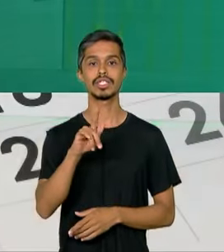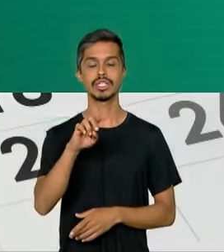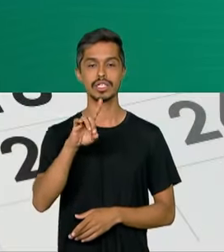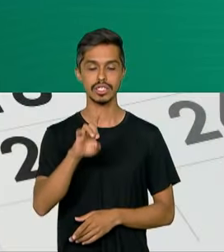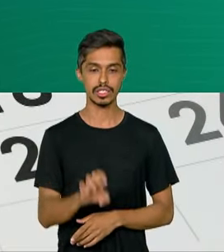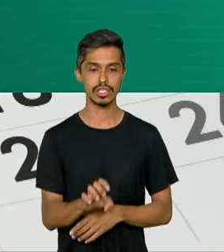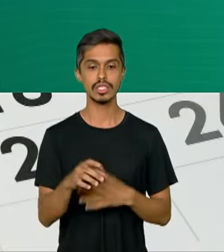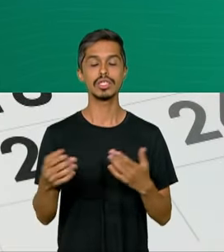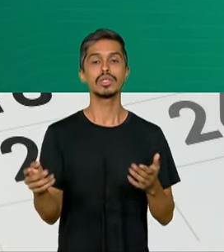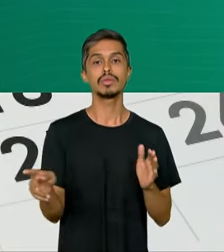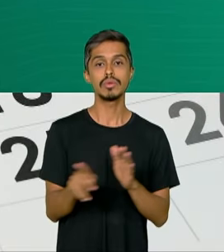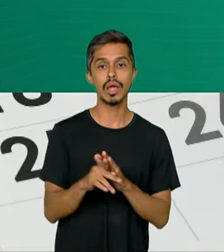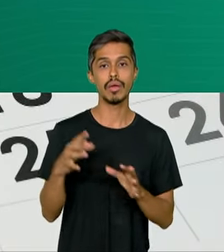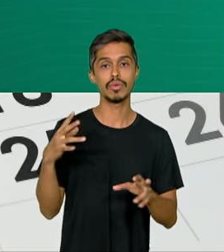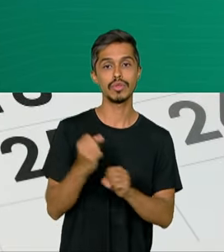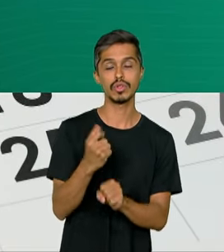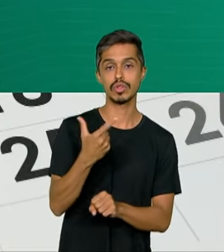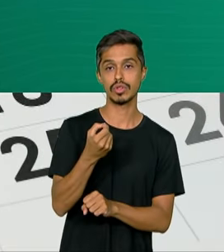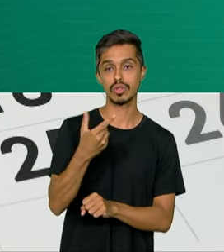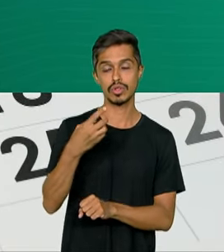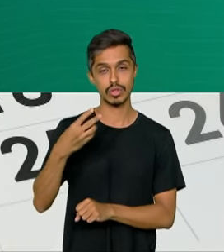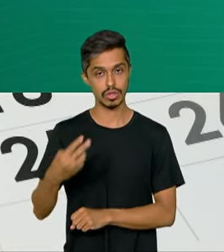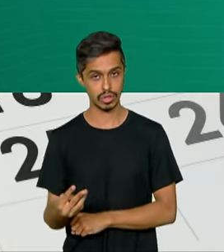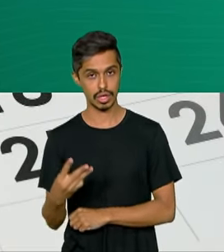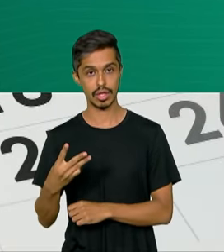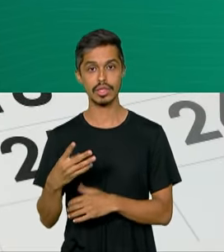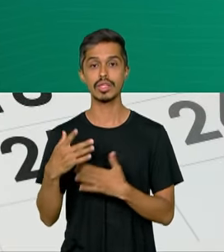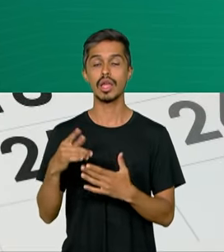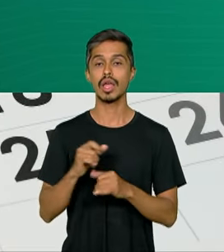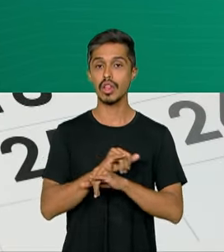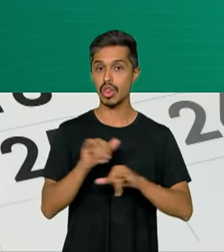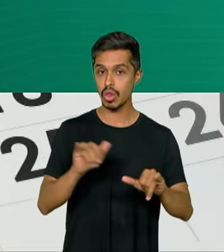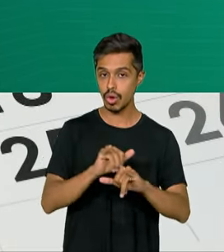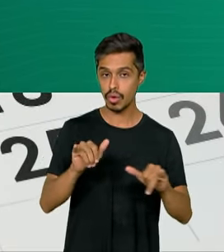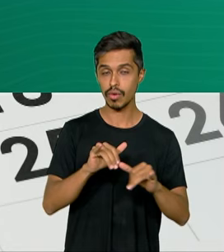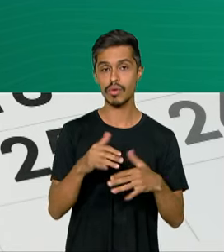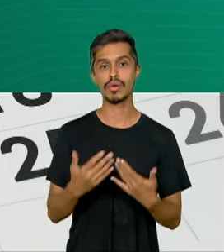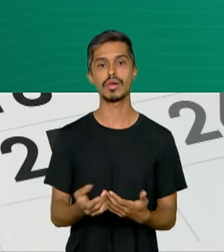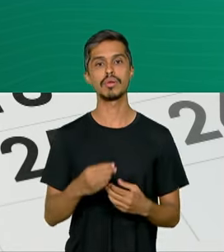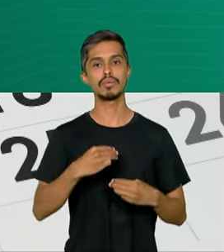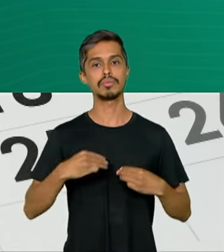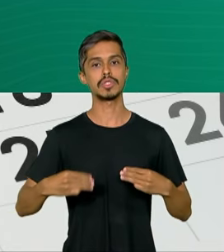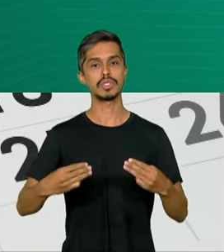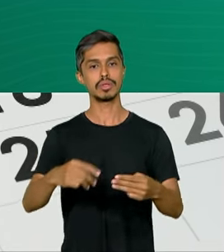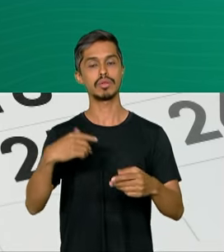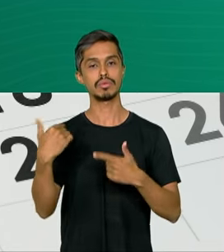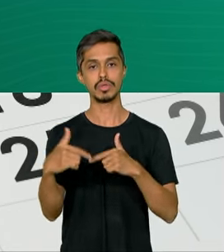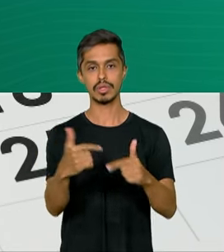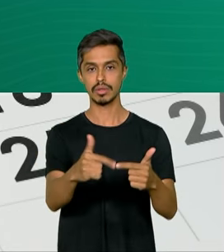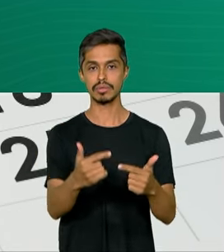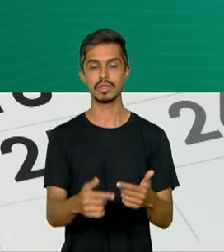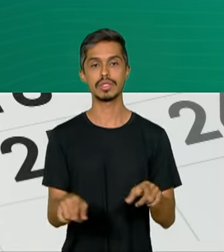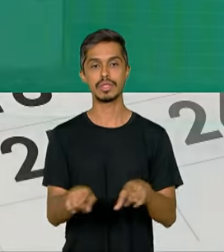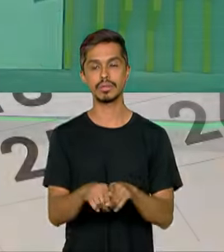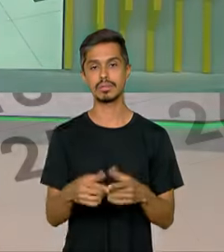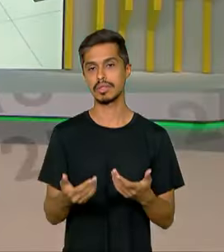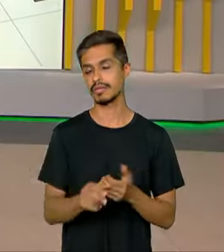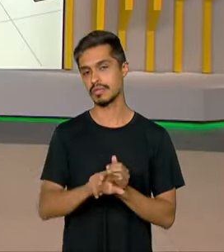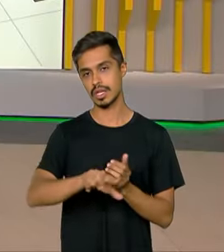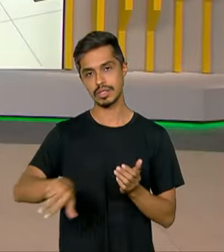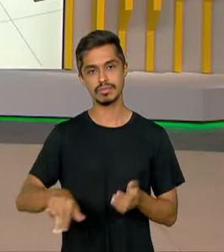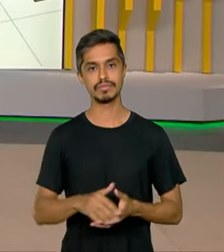e o acumulado de 2023 serão divulgados pelo Ministério do Trabalho e Emprego.